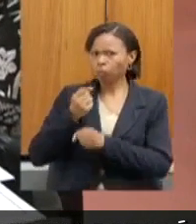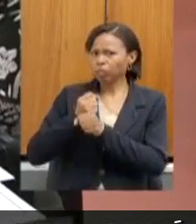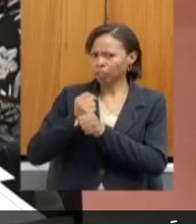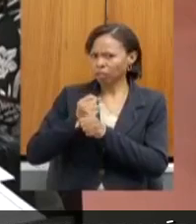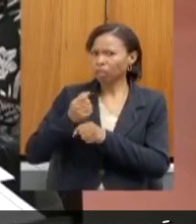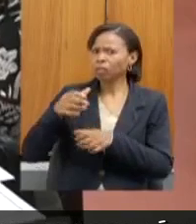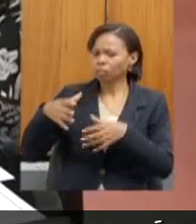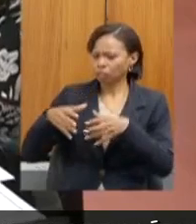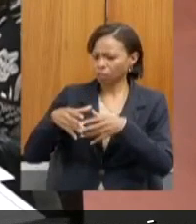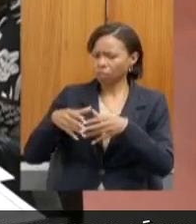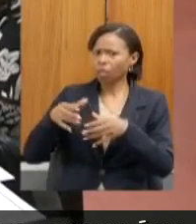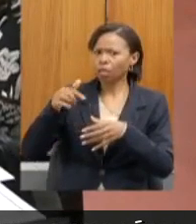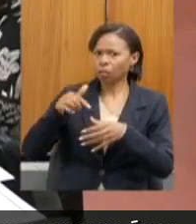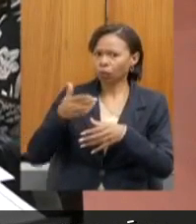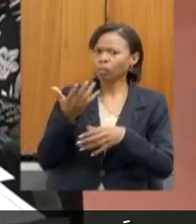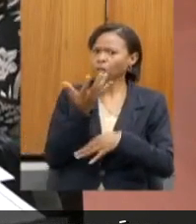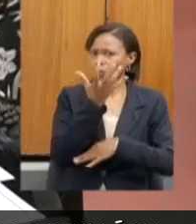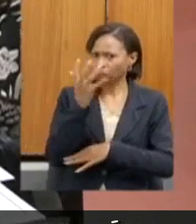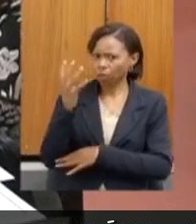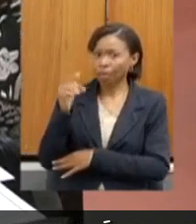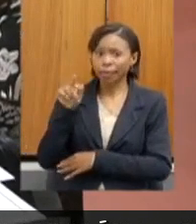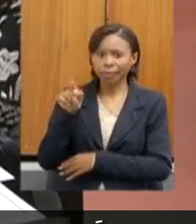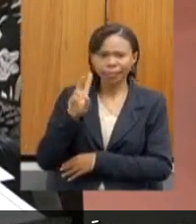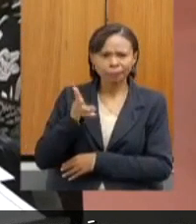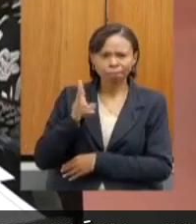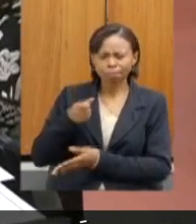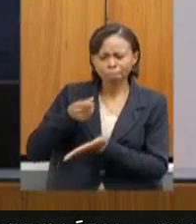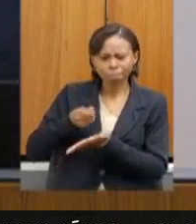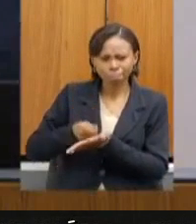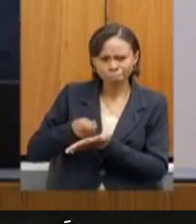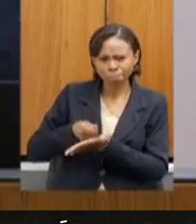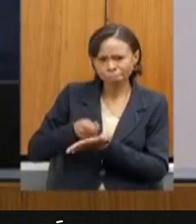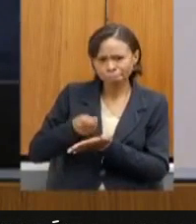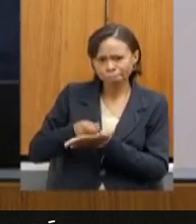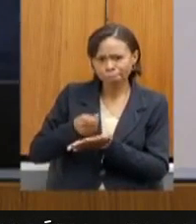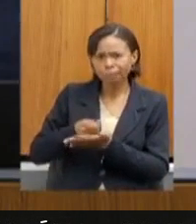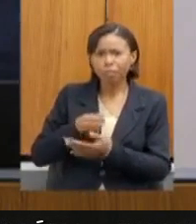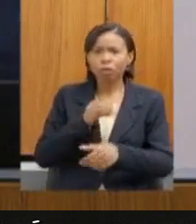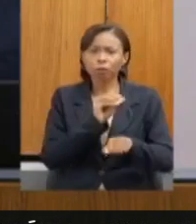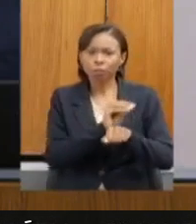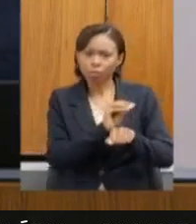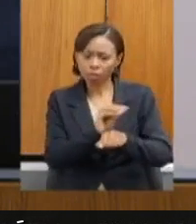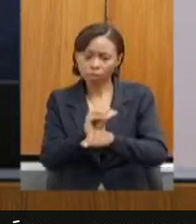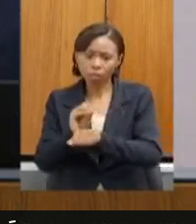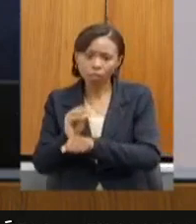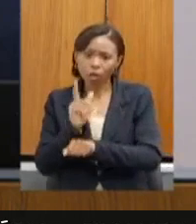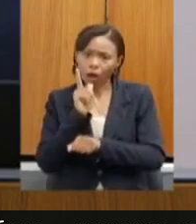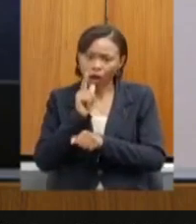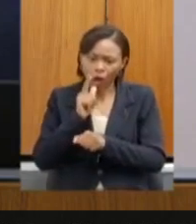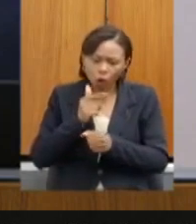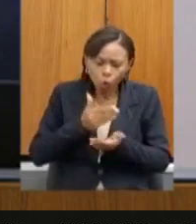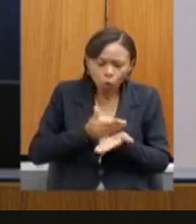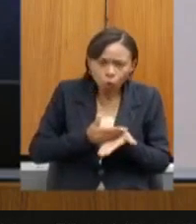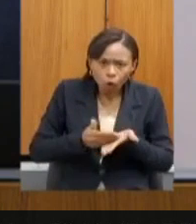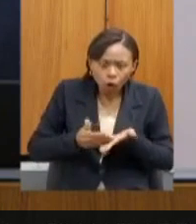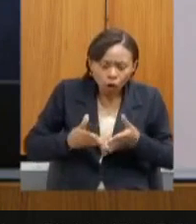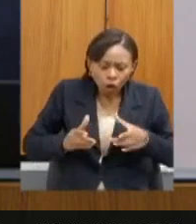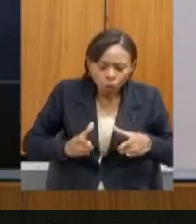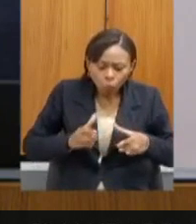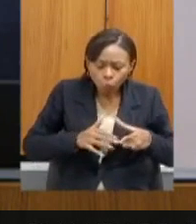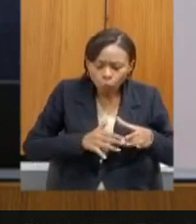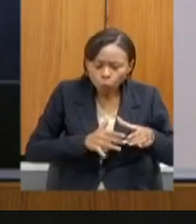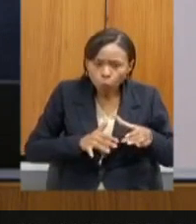incisivamente cobrando ações para a preservação das nossas nascentes, autor de vários requerimentos aqui,